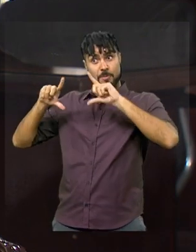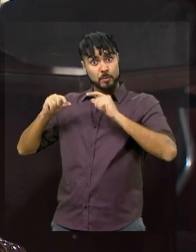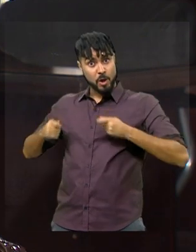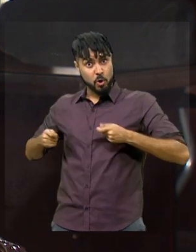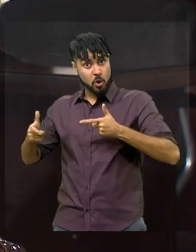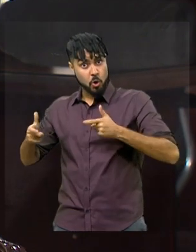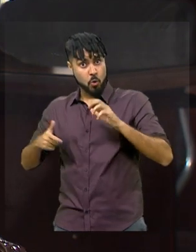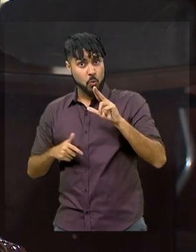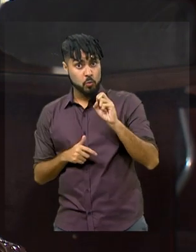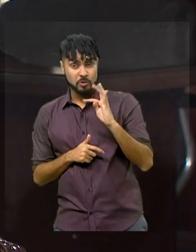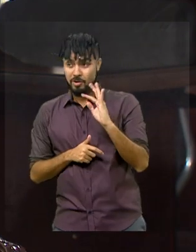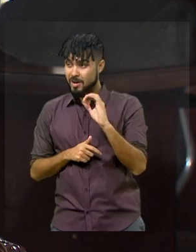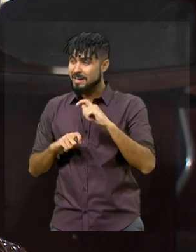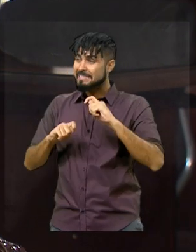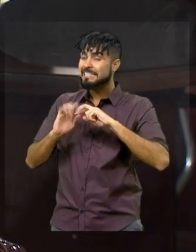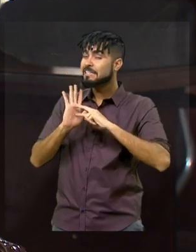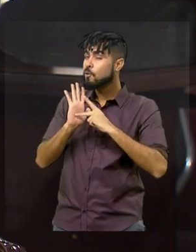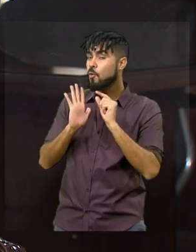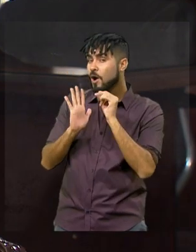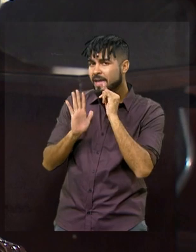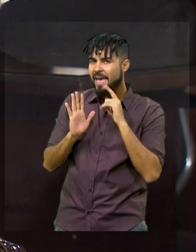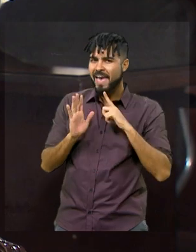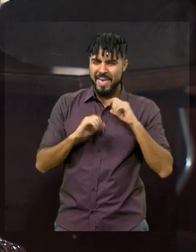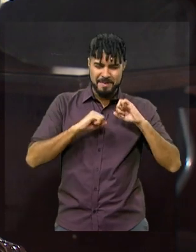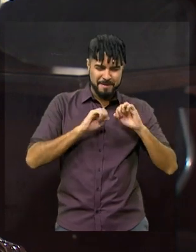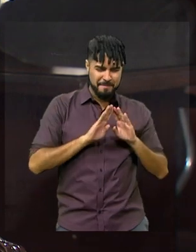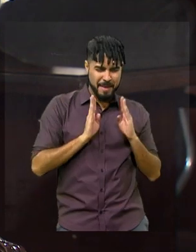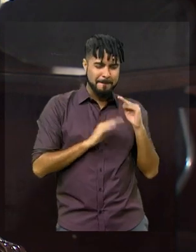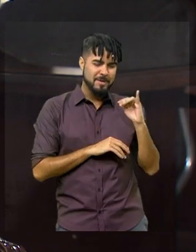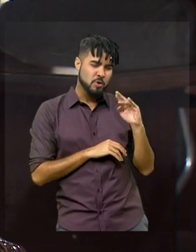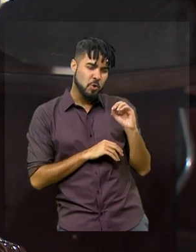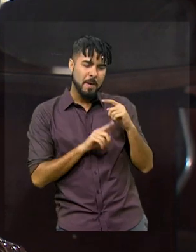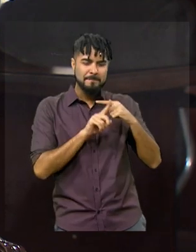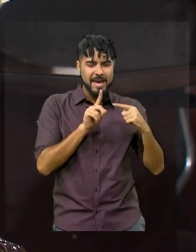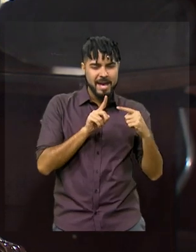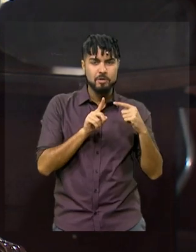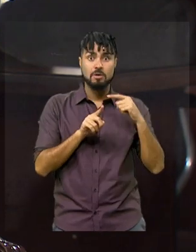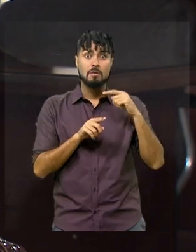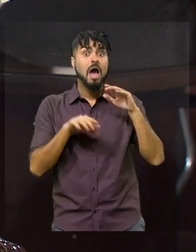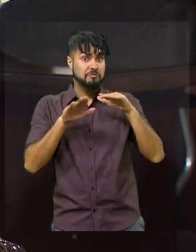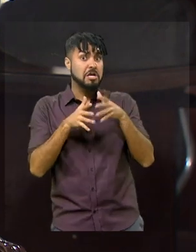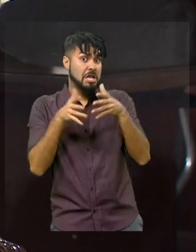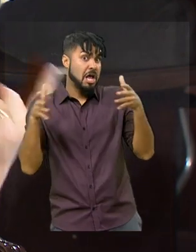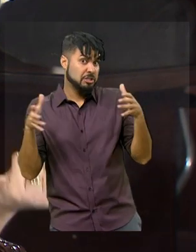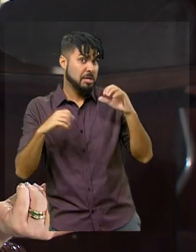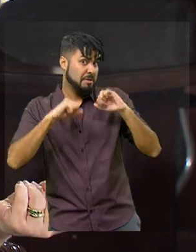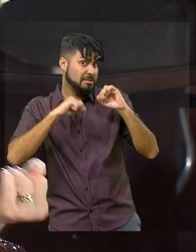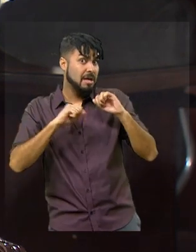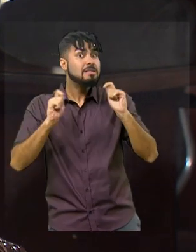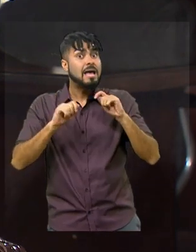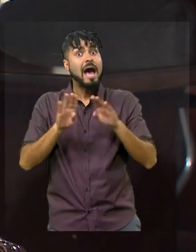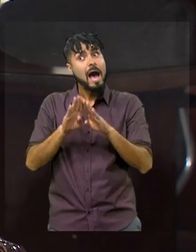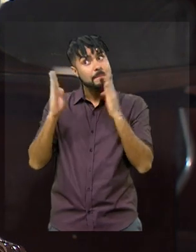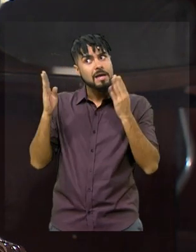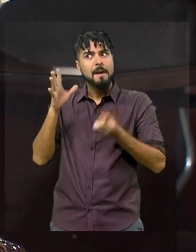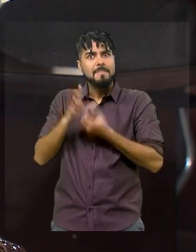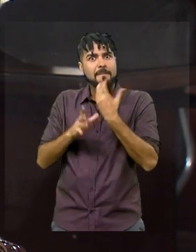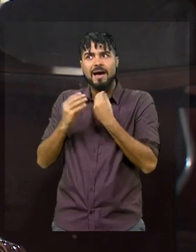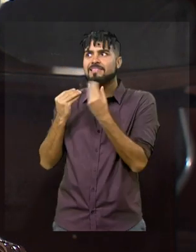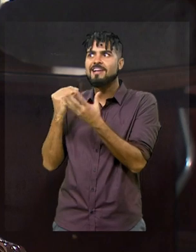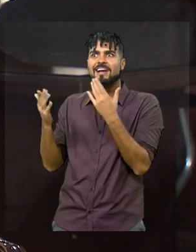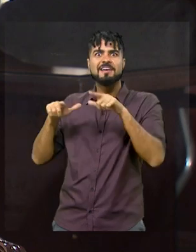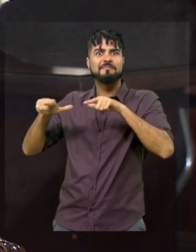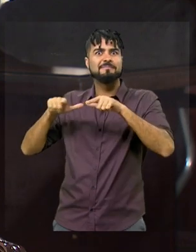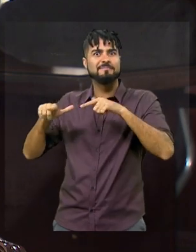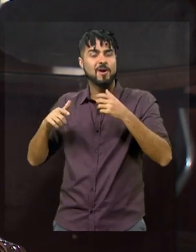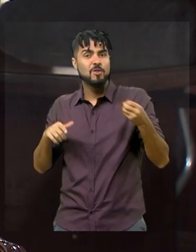custo, o significa? Que esse micro, pequeno, médio empresário, mesmo grande, vai poder estar gerando mais emprego, vai poder estar abrindo uma nova firma. Se